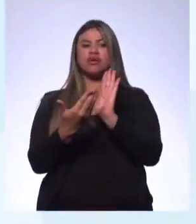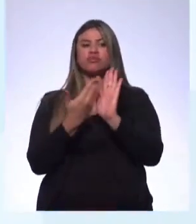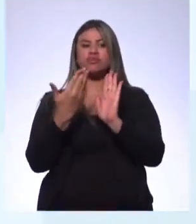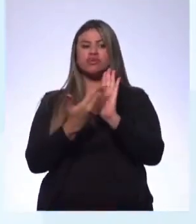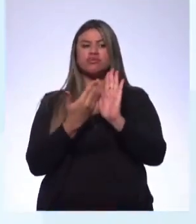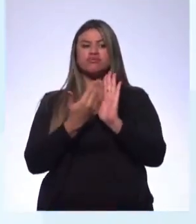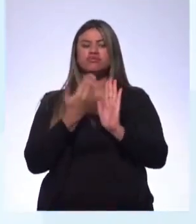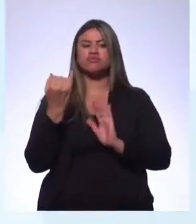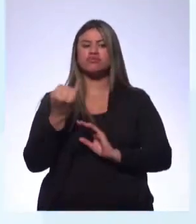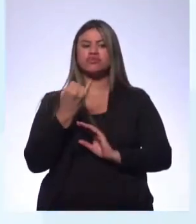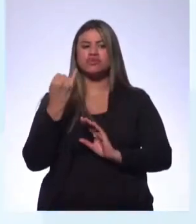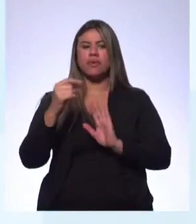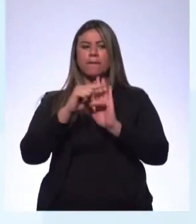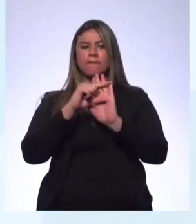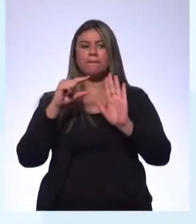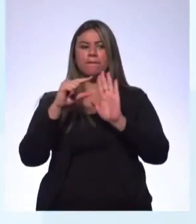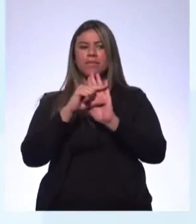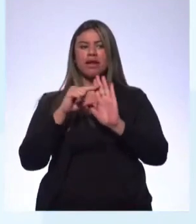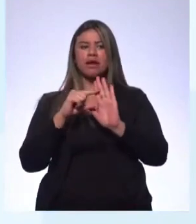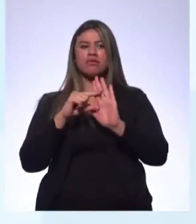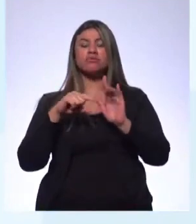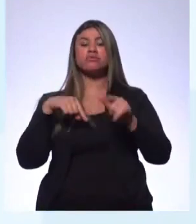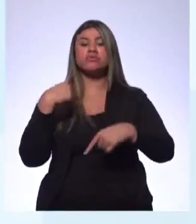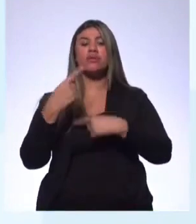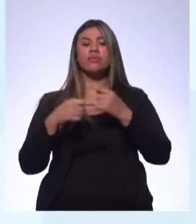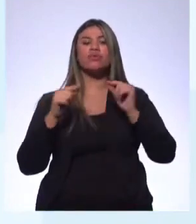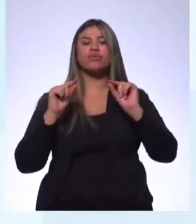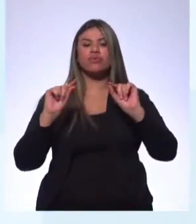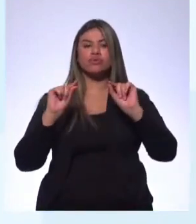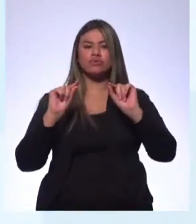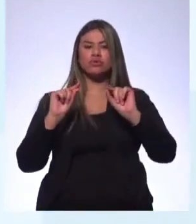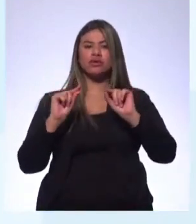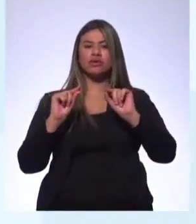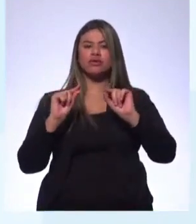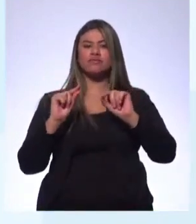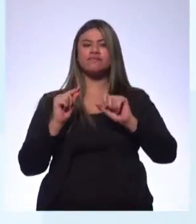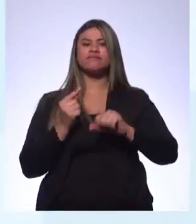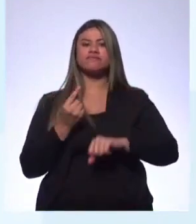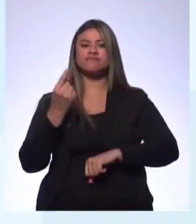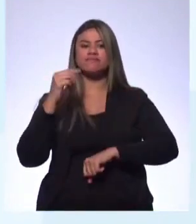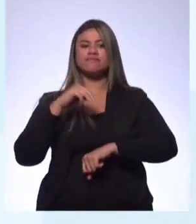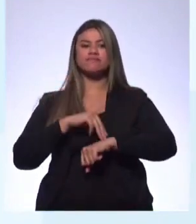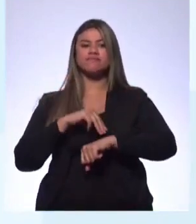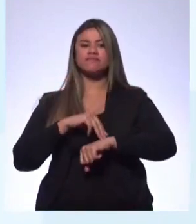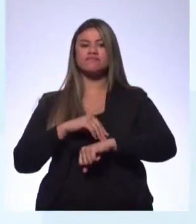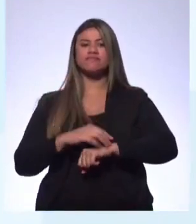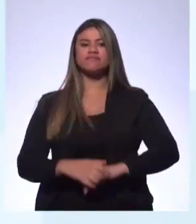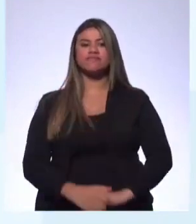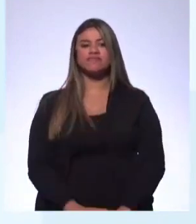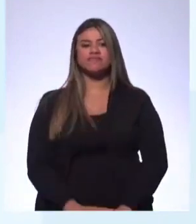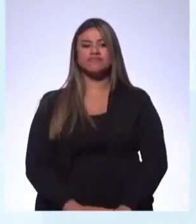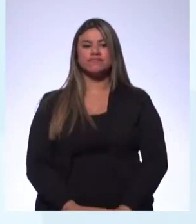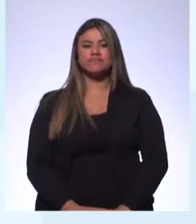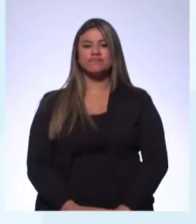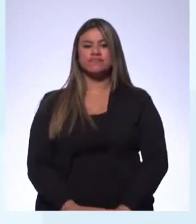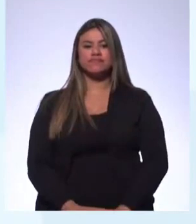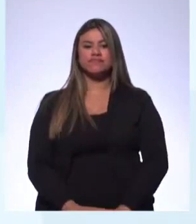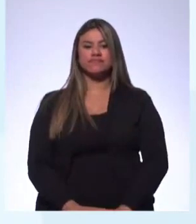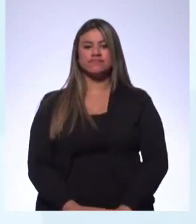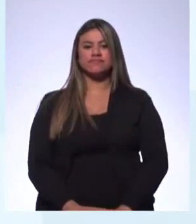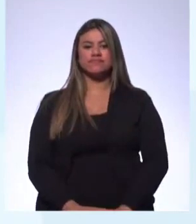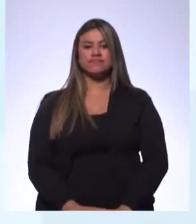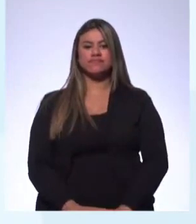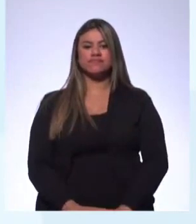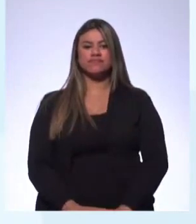fundamental no primeiro parágrafo. Mas o que vem a seguir? Um minuto para responder e a gente já